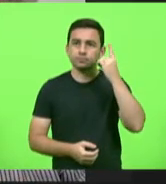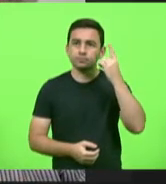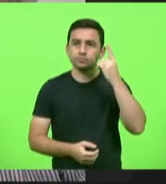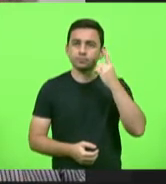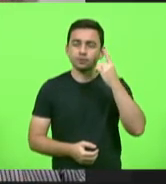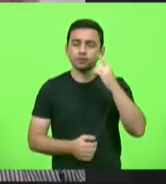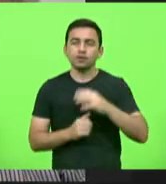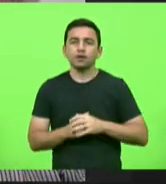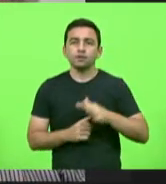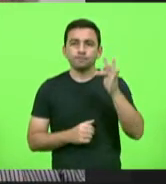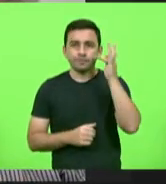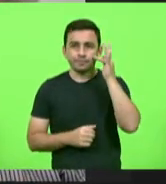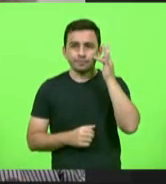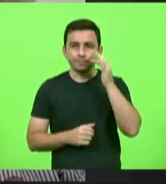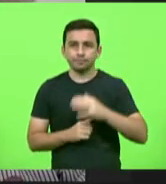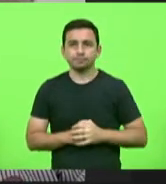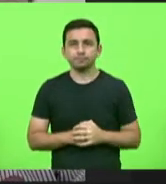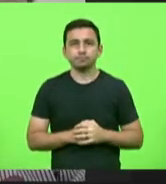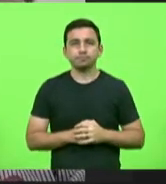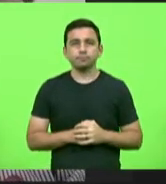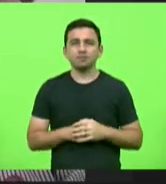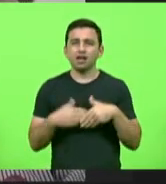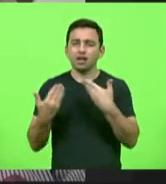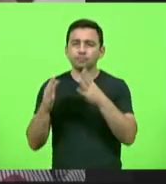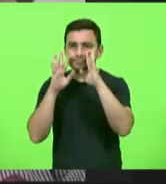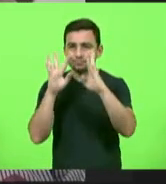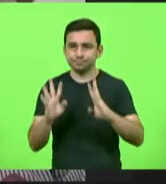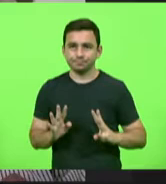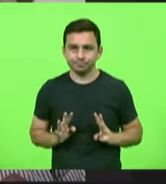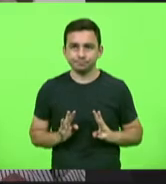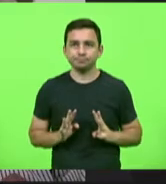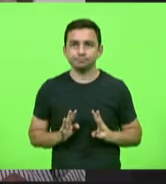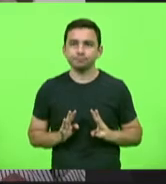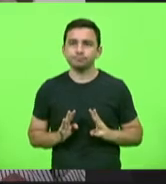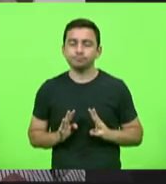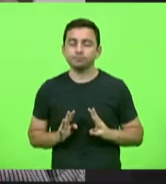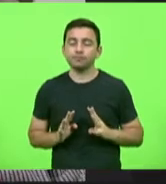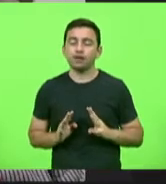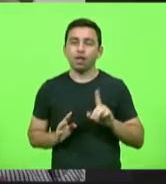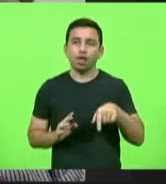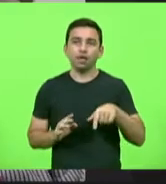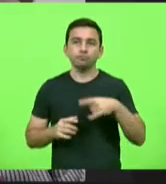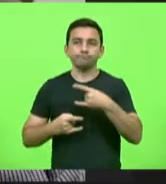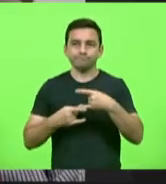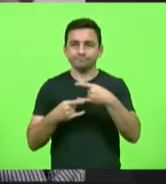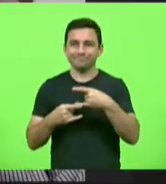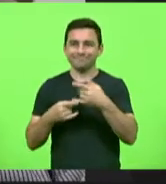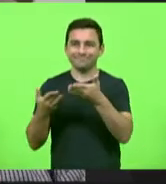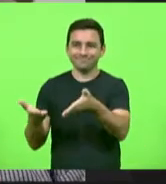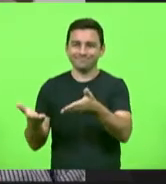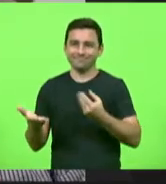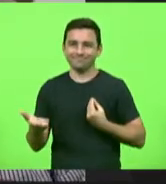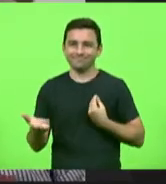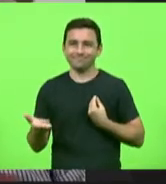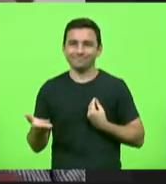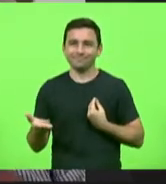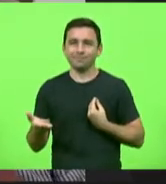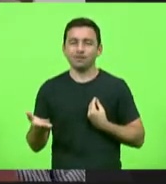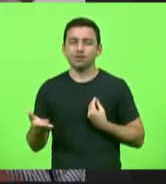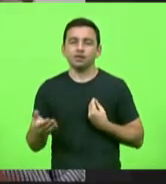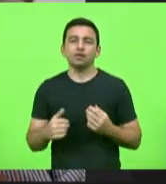Fernando Kreling, que nos assiste de forma, participa da sessão de forma remota, por ter